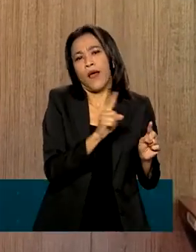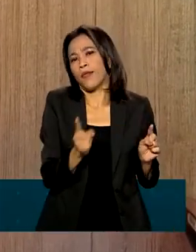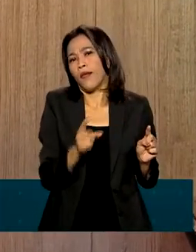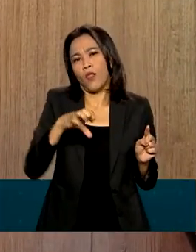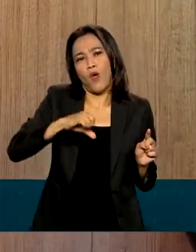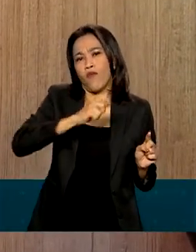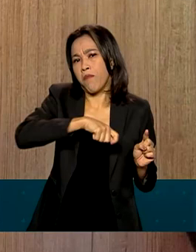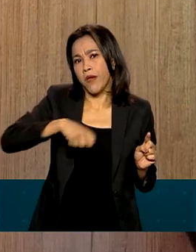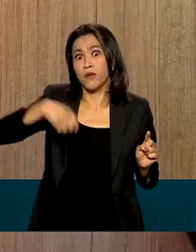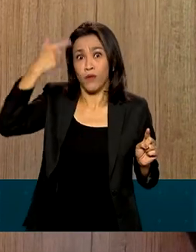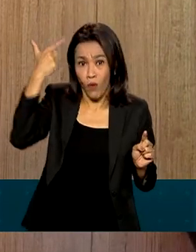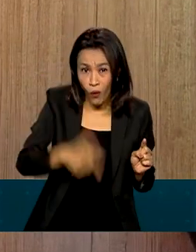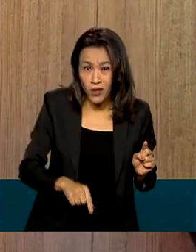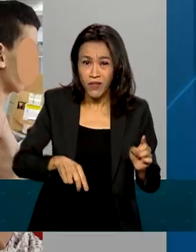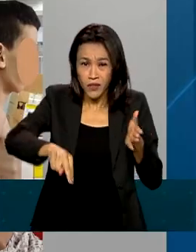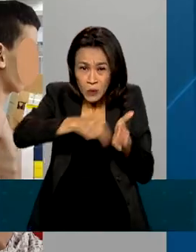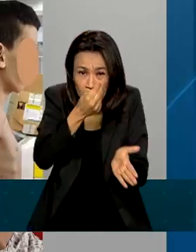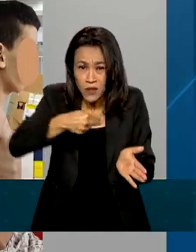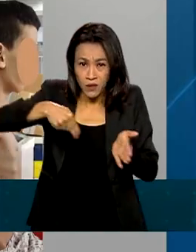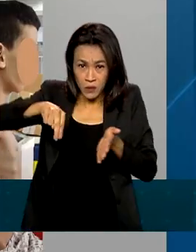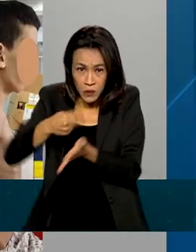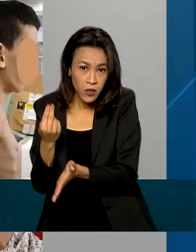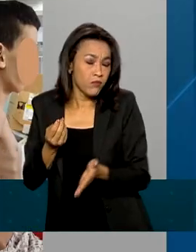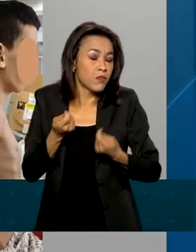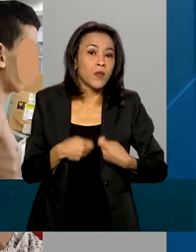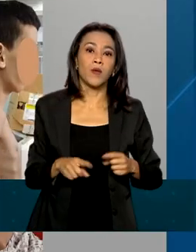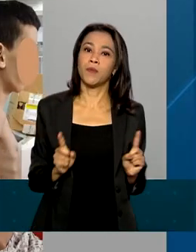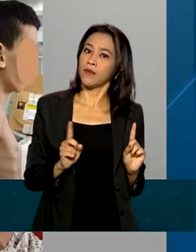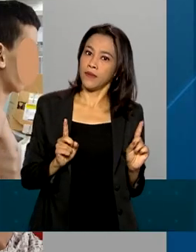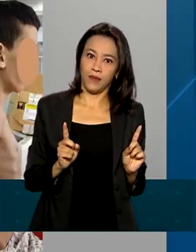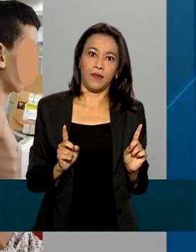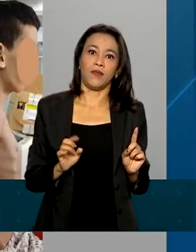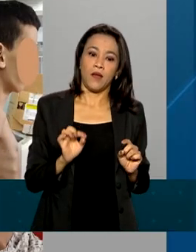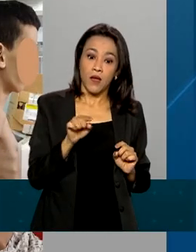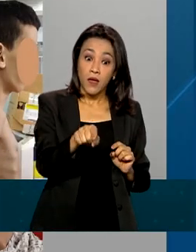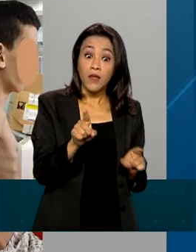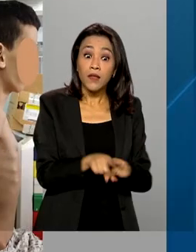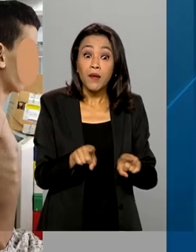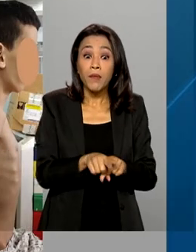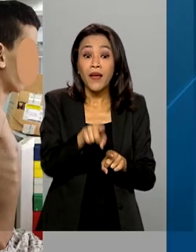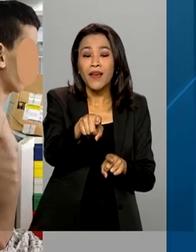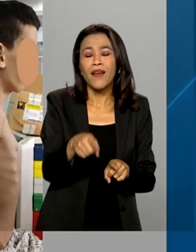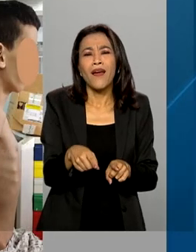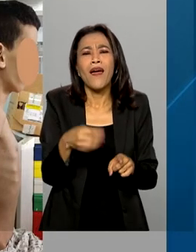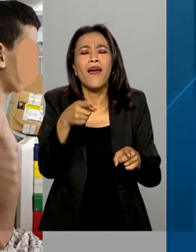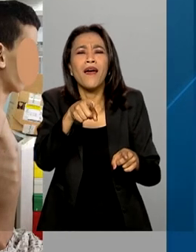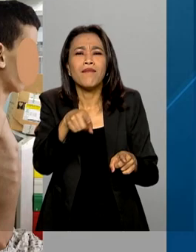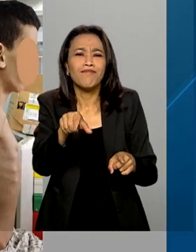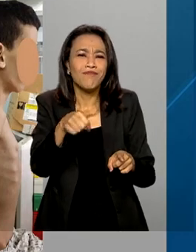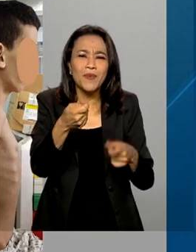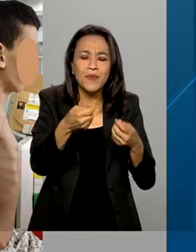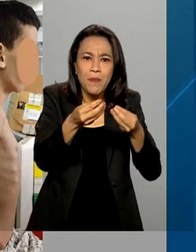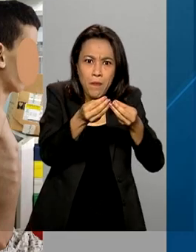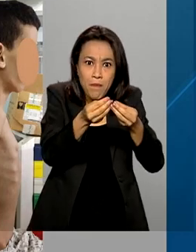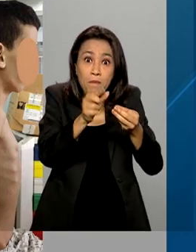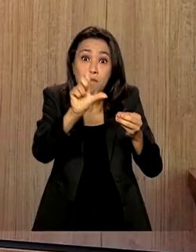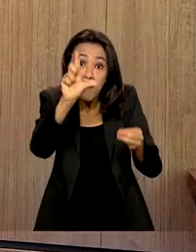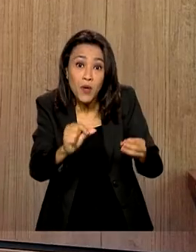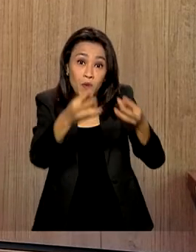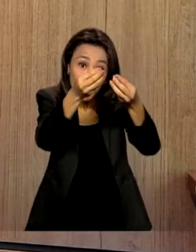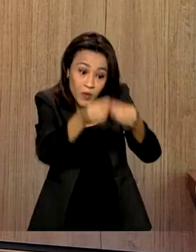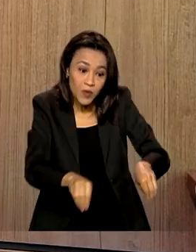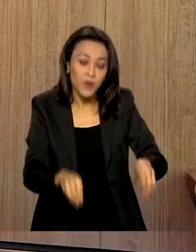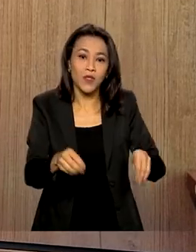cirurgia para alongamento da criança. Outro benefício é ser menos agressivo do que o tratamento convencional.